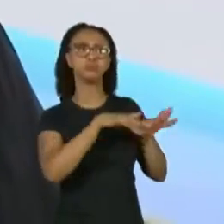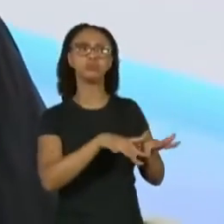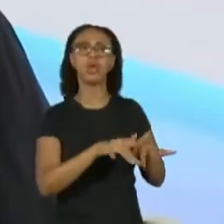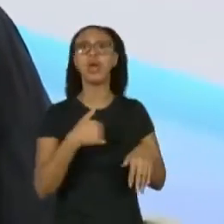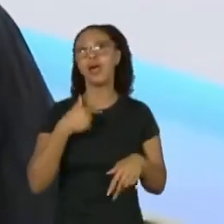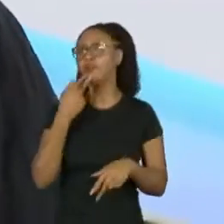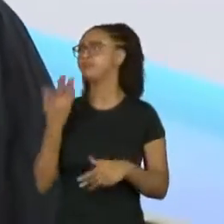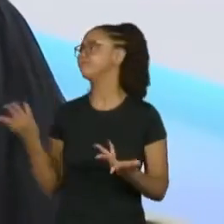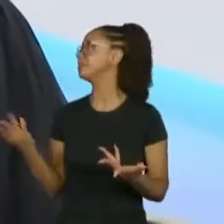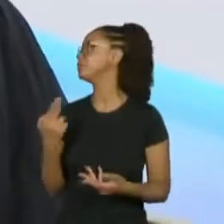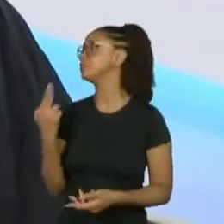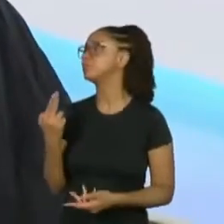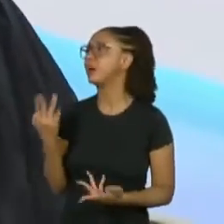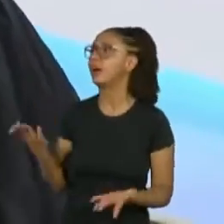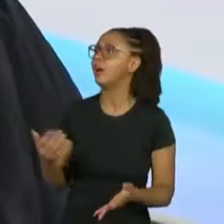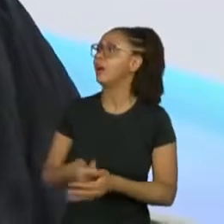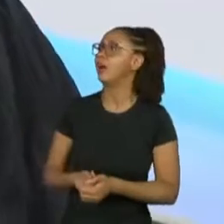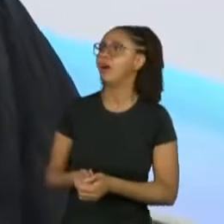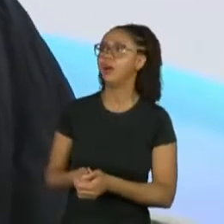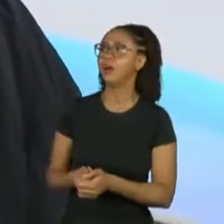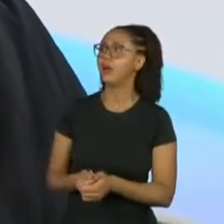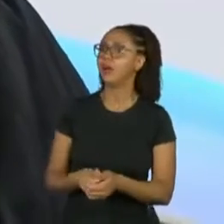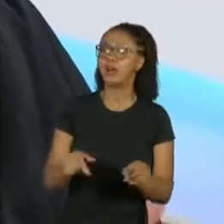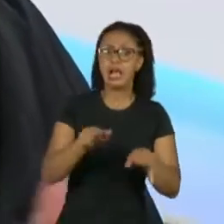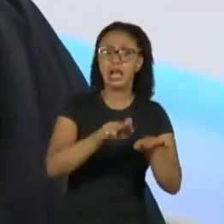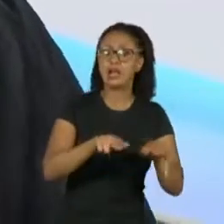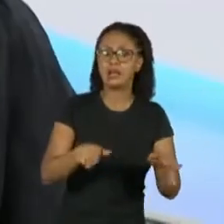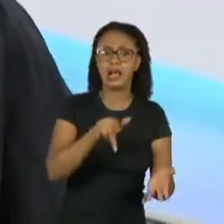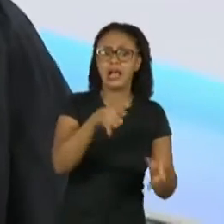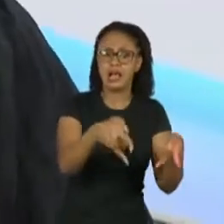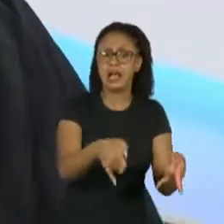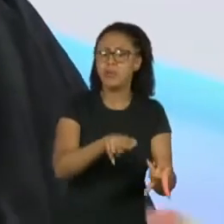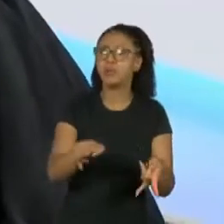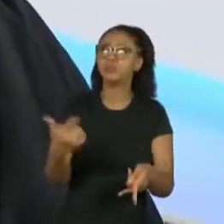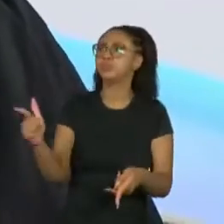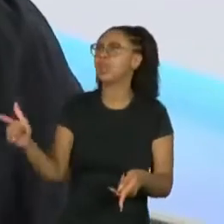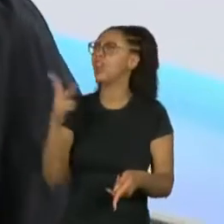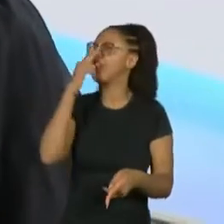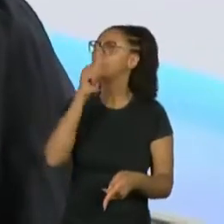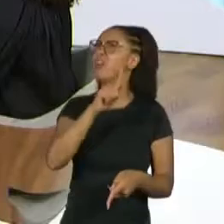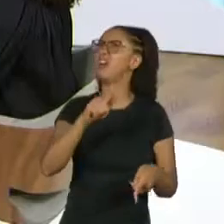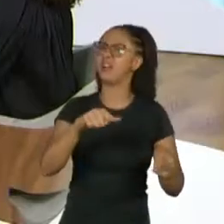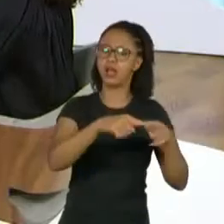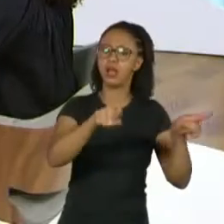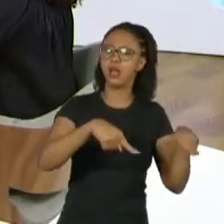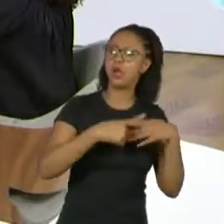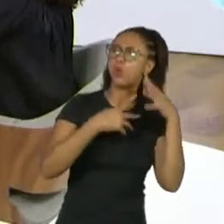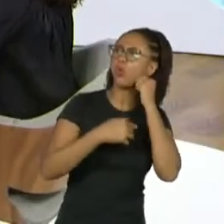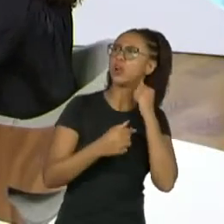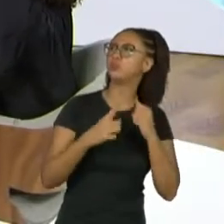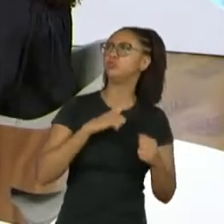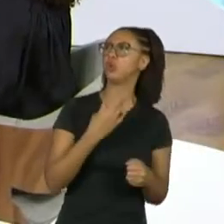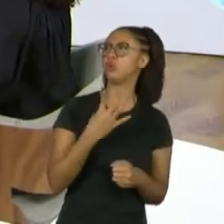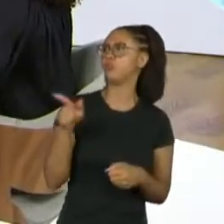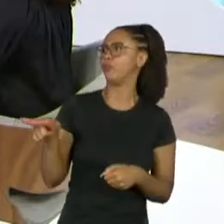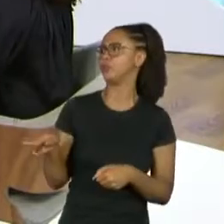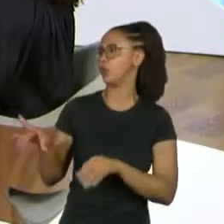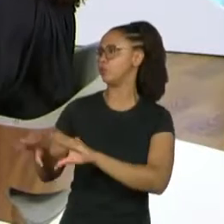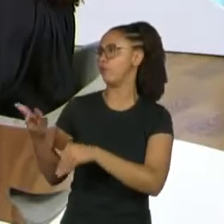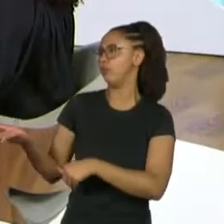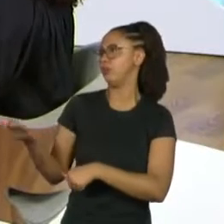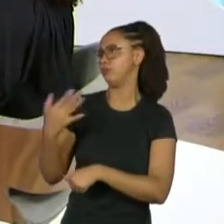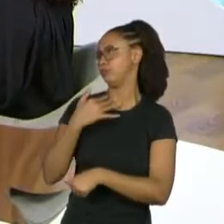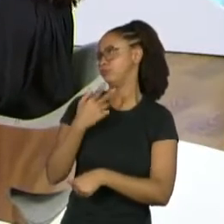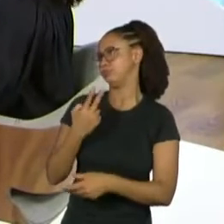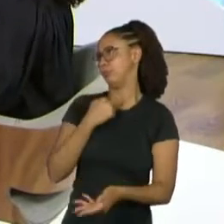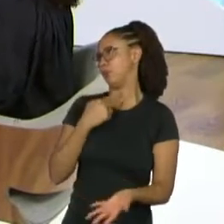vai dar, não tem mais quartos aqui, acho que tinha uns quatro quartos, não tem mais lugar aqui, não vou deixar você dormir no sofá da